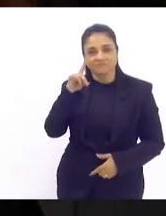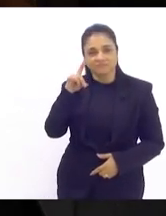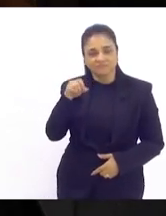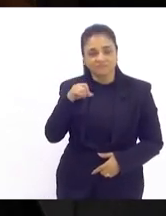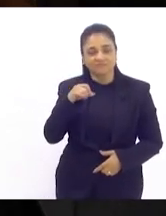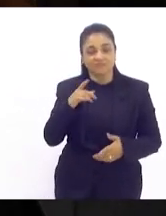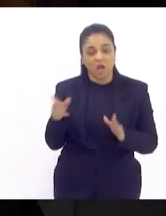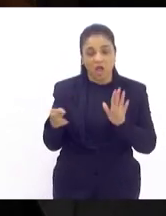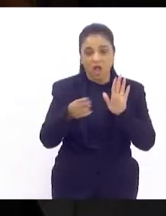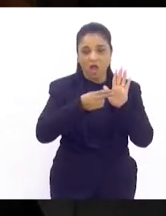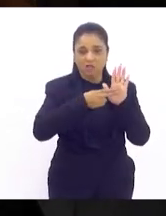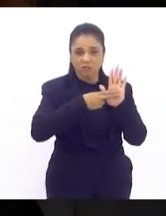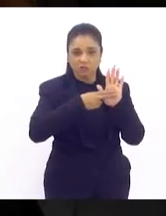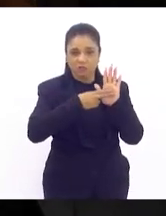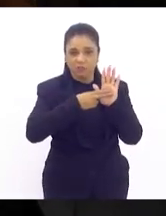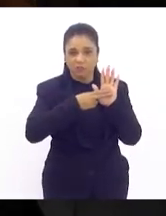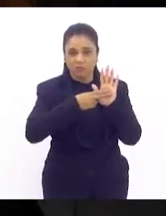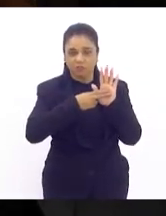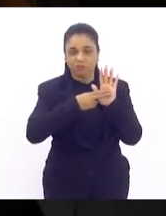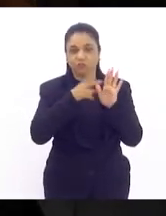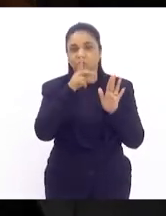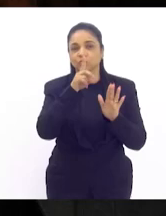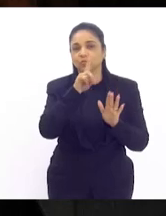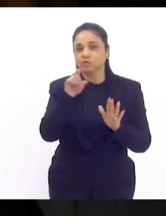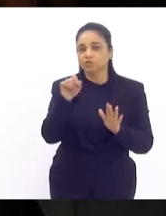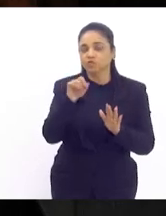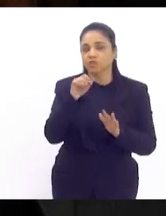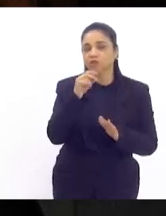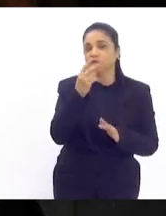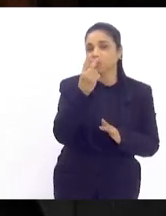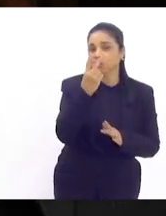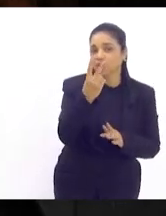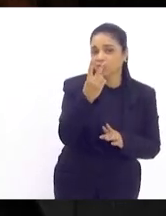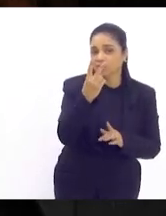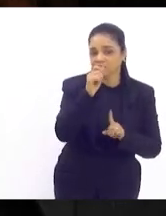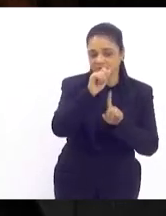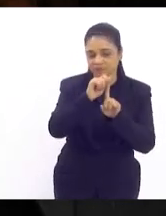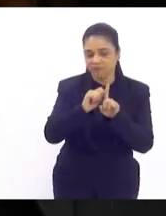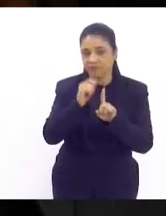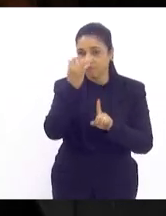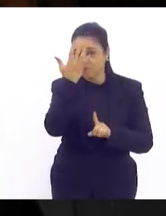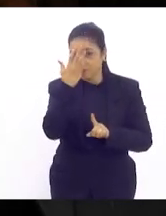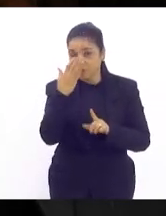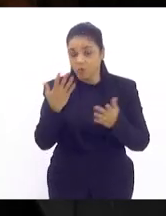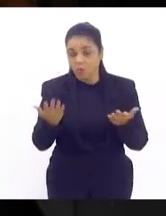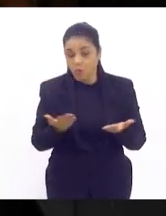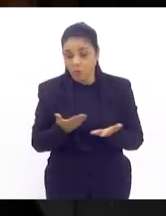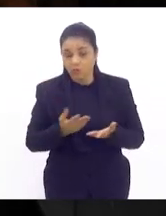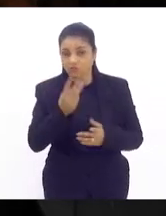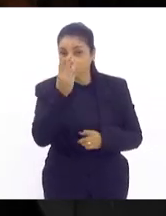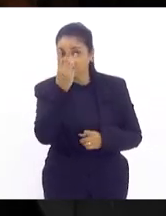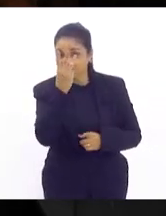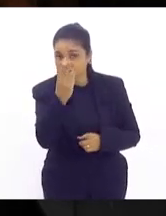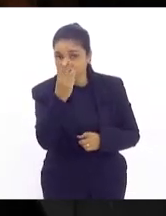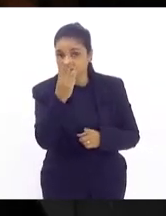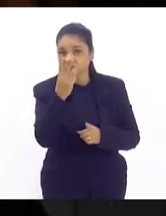no dia 2 de fevereiro hoje é dia 3 de abril